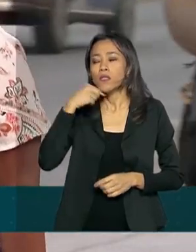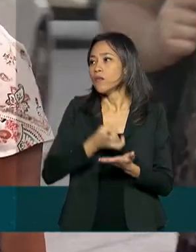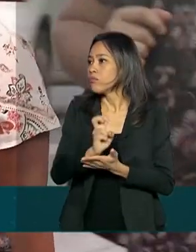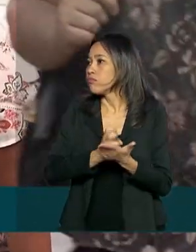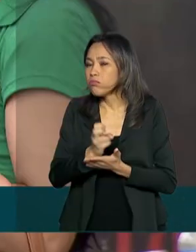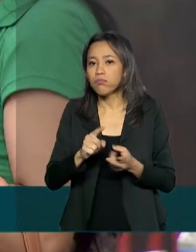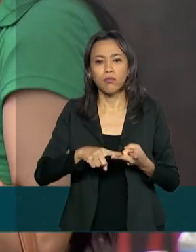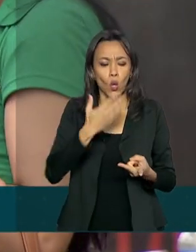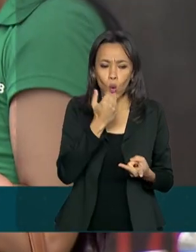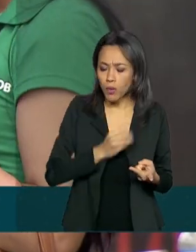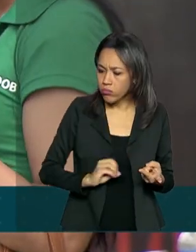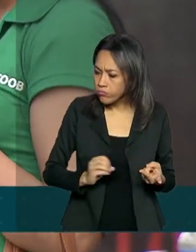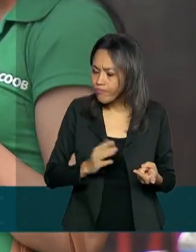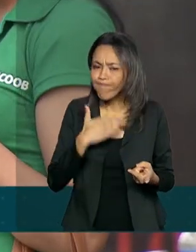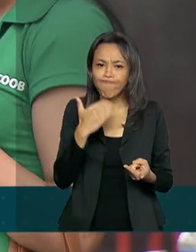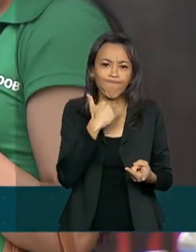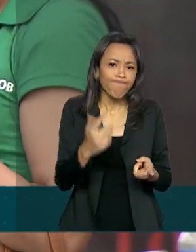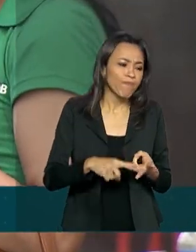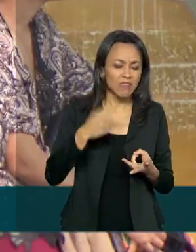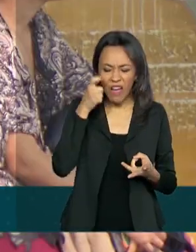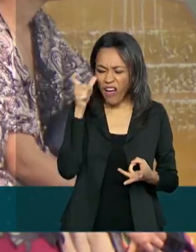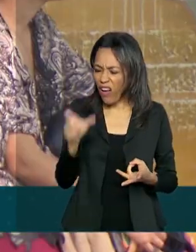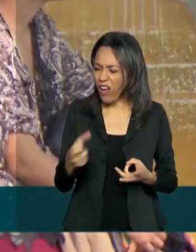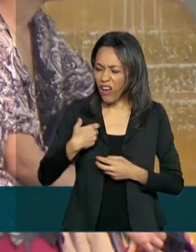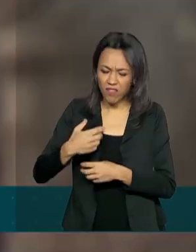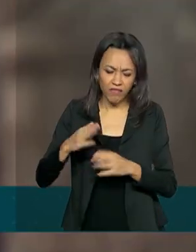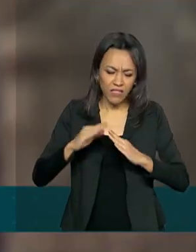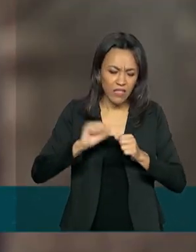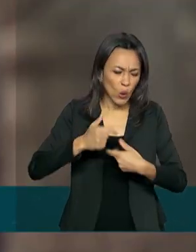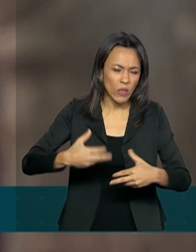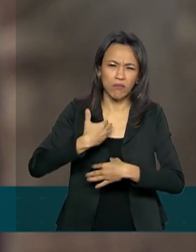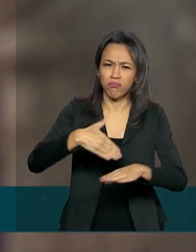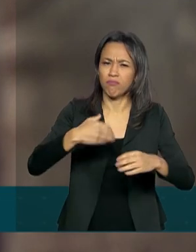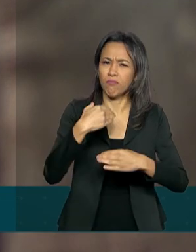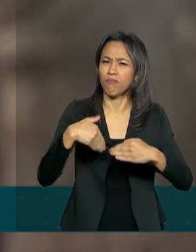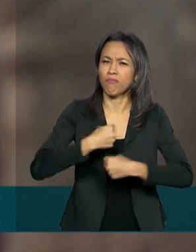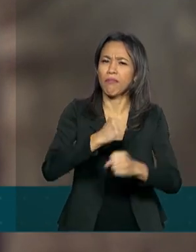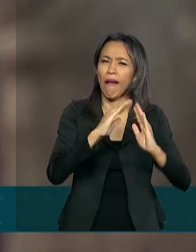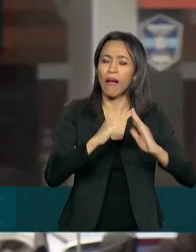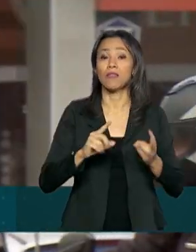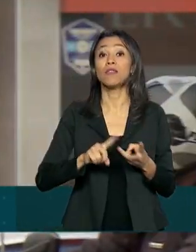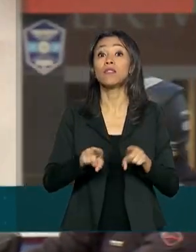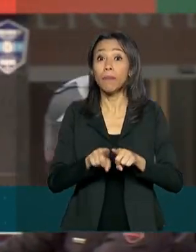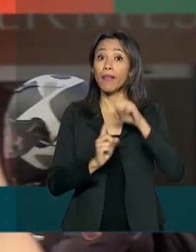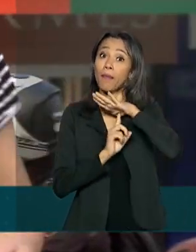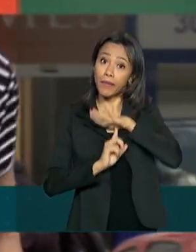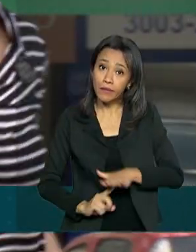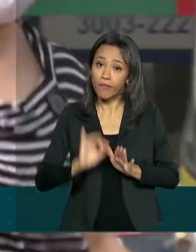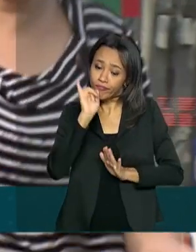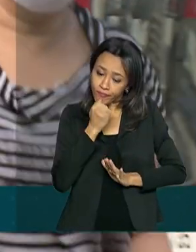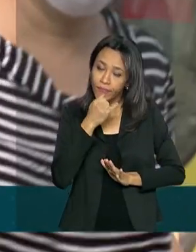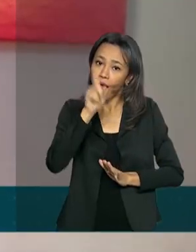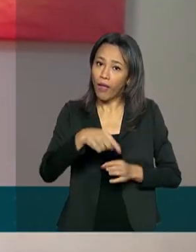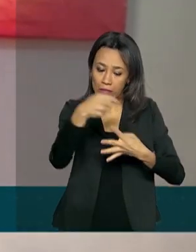falta de apetite ou de interesse em fazer as coisas e até mesmo a depressão foram os principais sintomas listados pelos